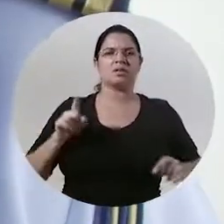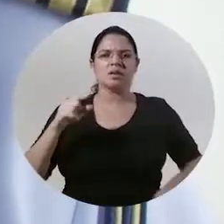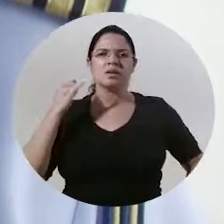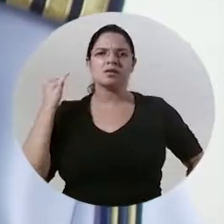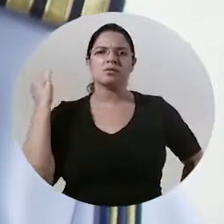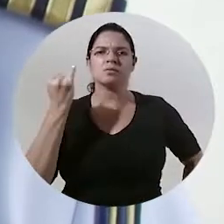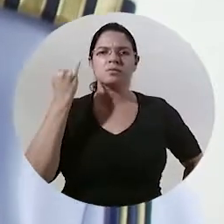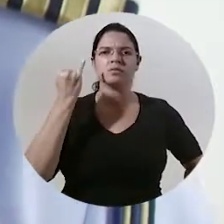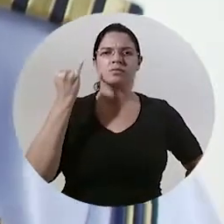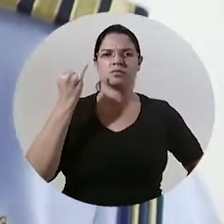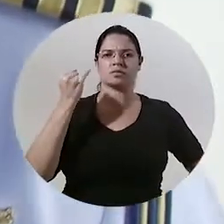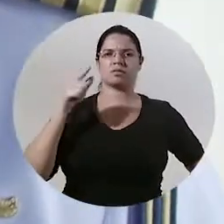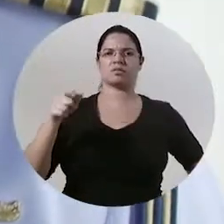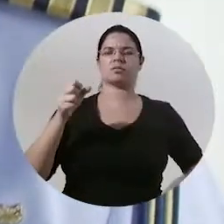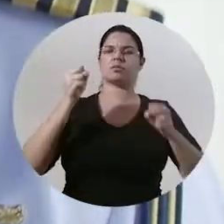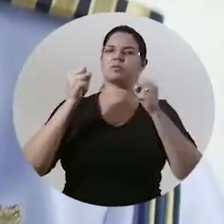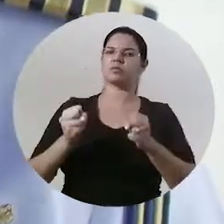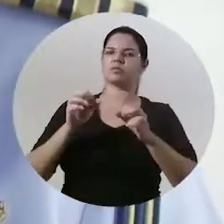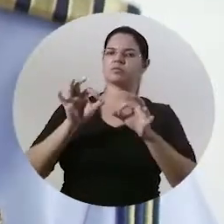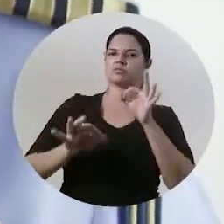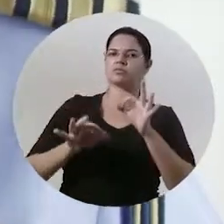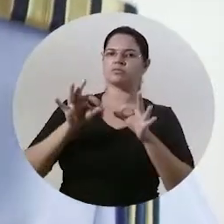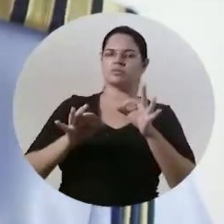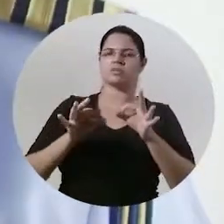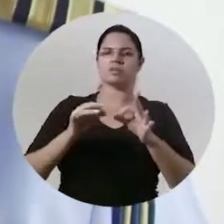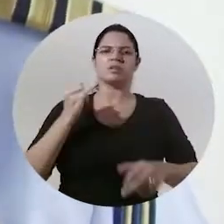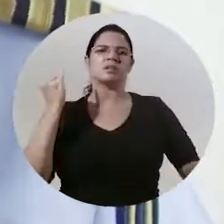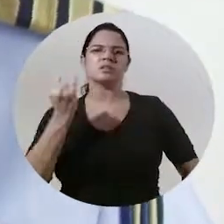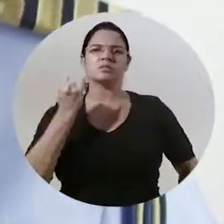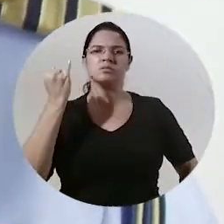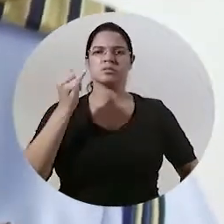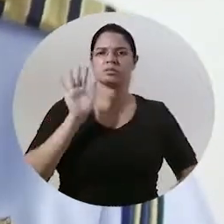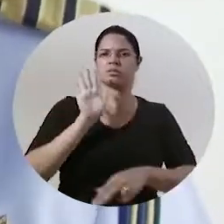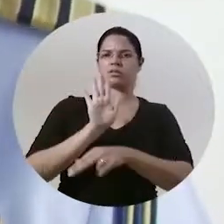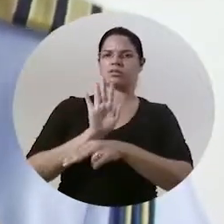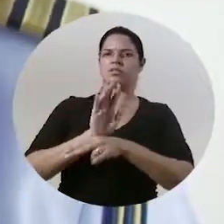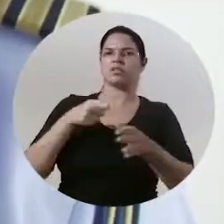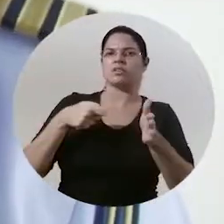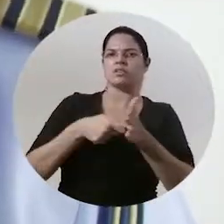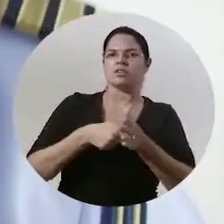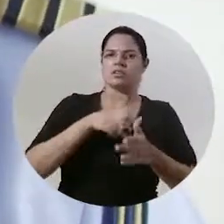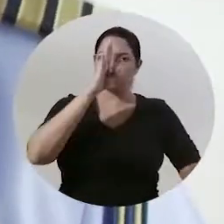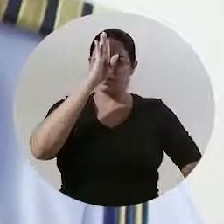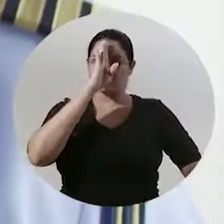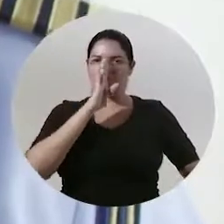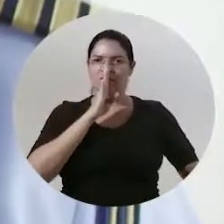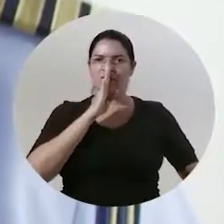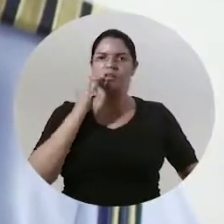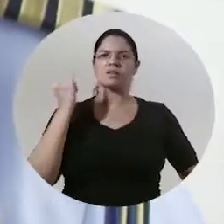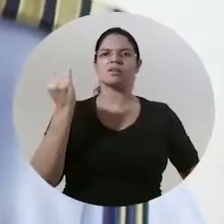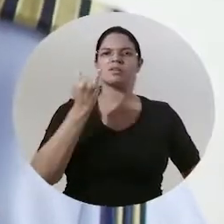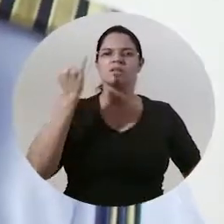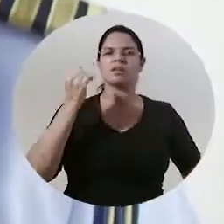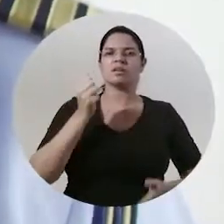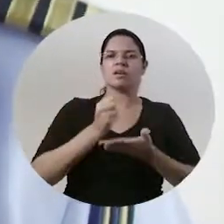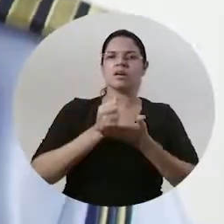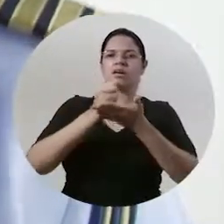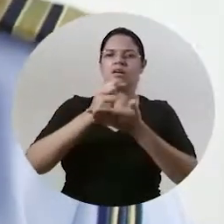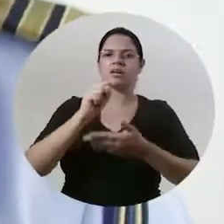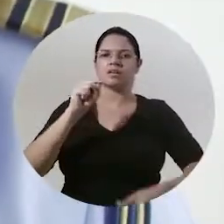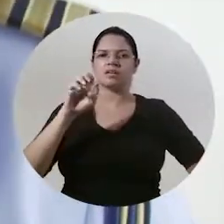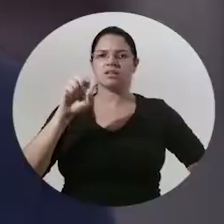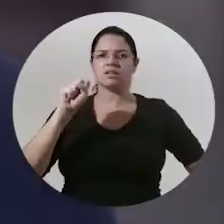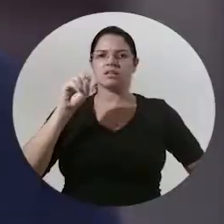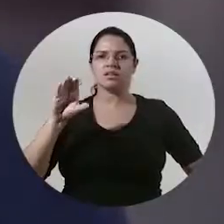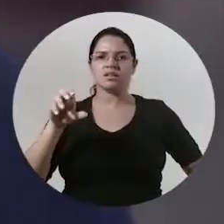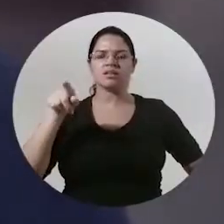e prestam as contas dizendo aquele problema foi resolvido então isso aí é muito importante é um feedback que nos gratifica